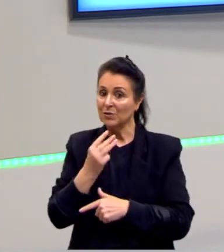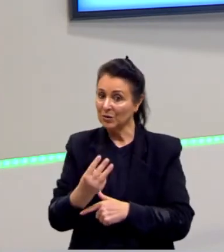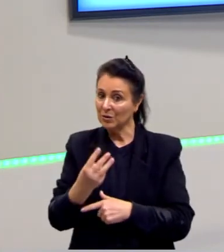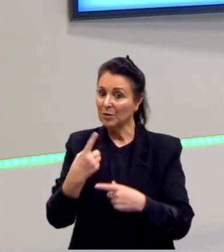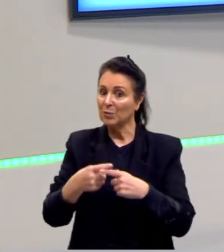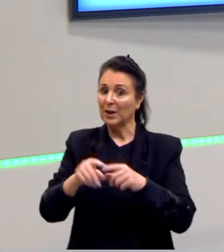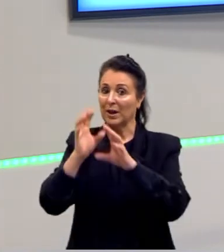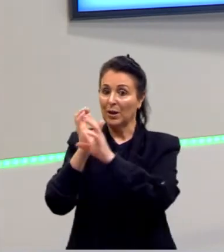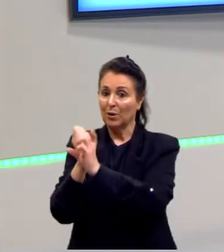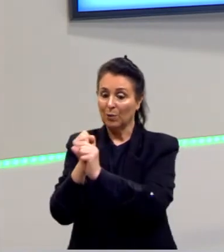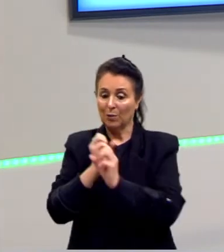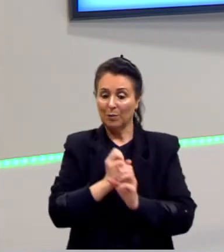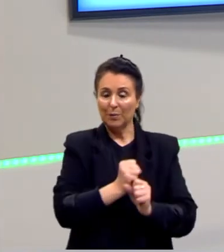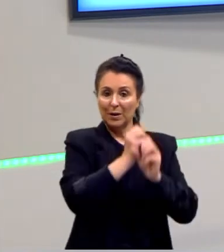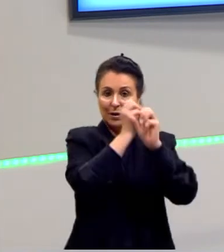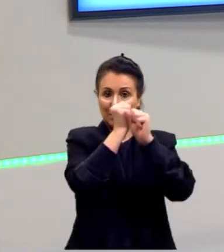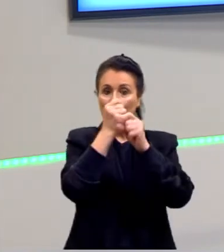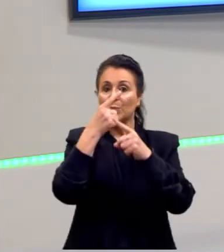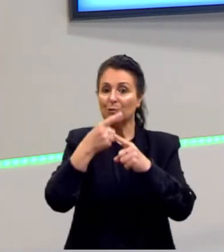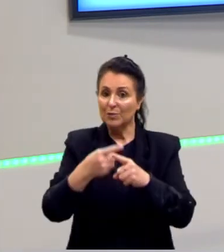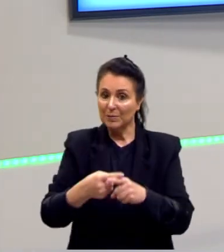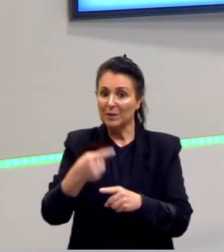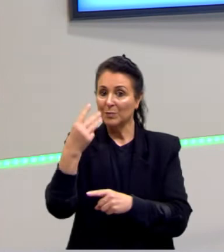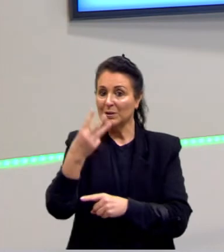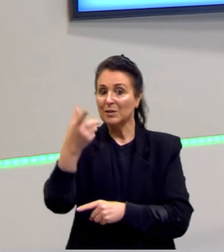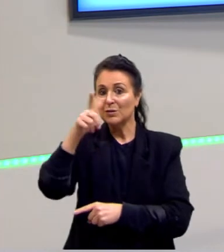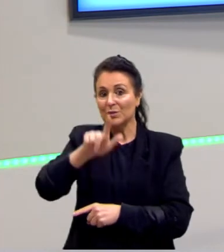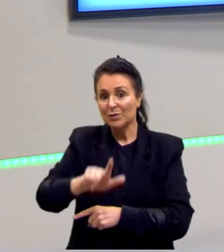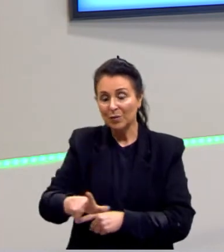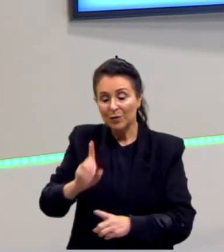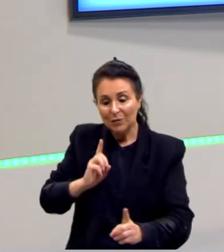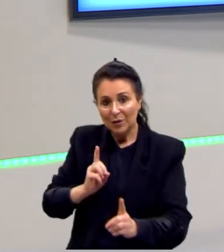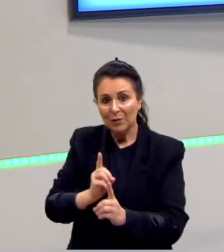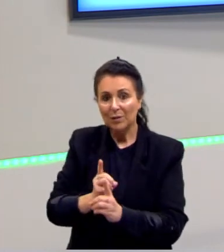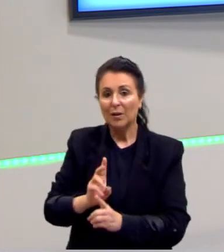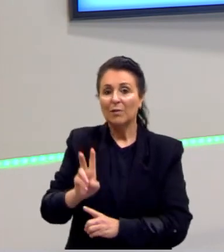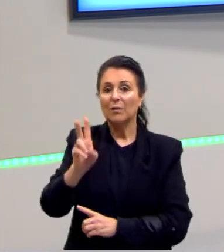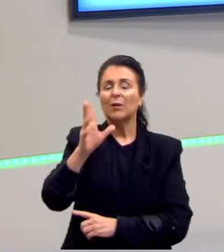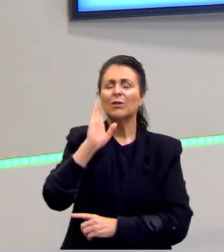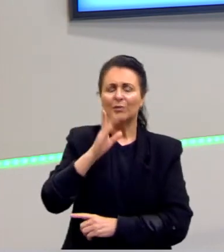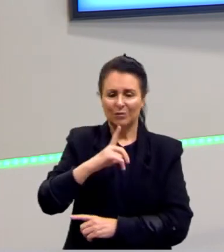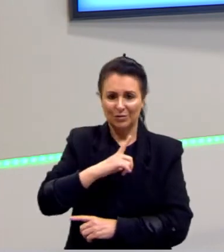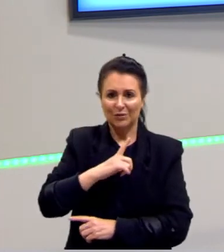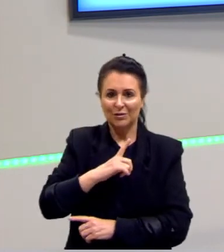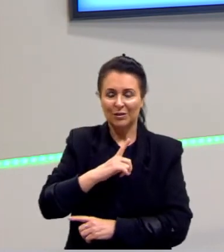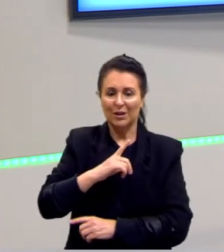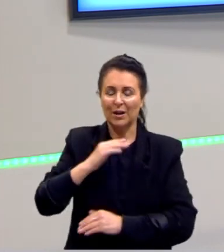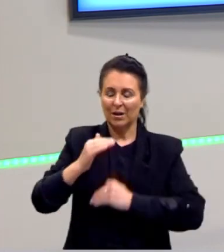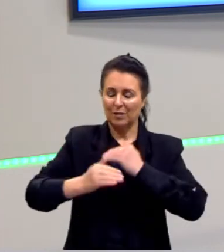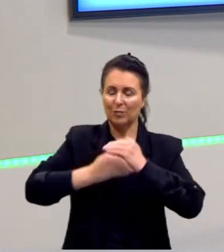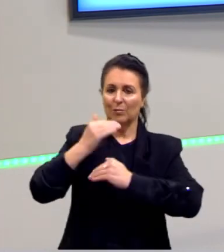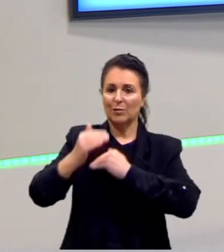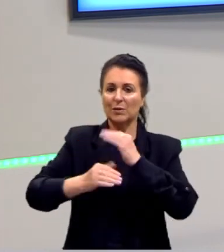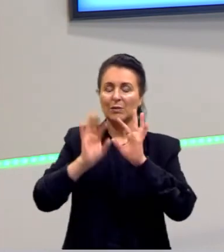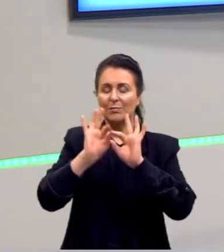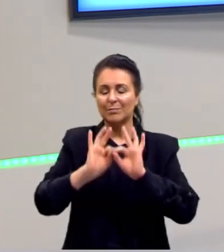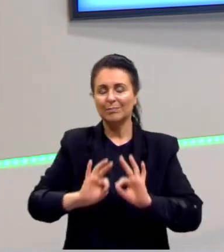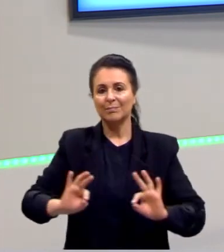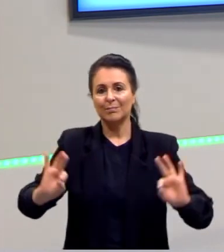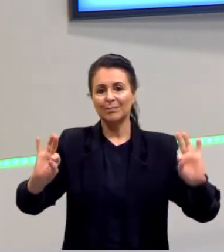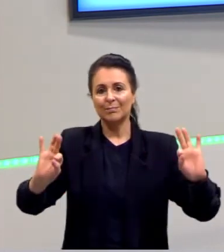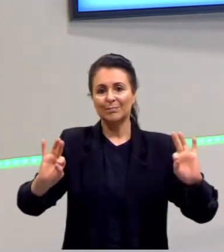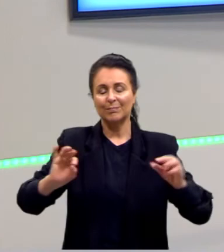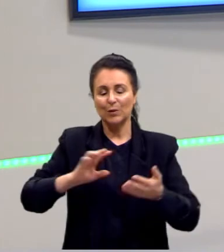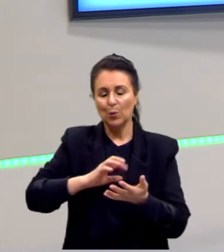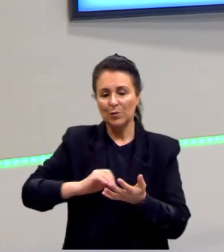perímetro eu iria multiplicar por 3 de novo, chegando no valor que eu já tinha. Então, é um processo só para simplificar os